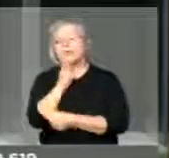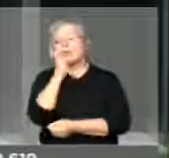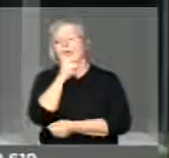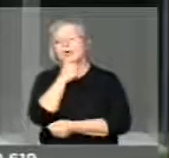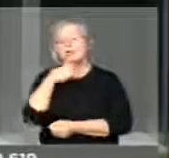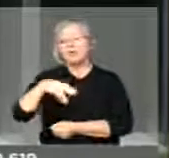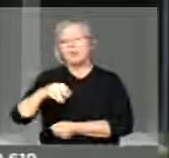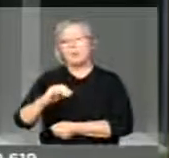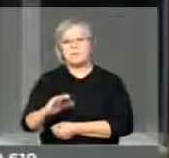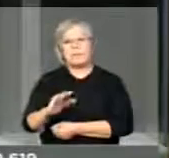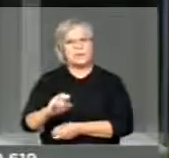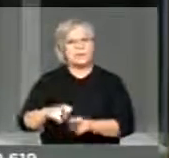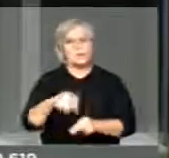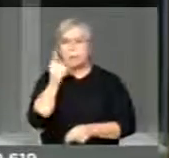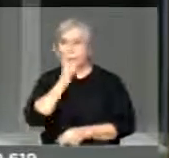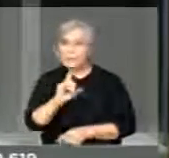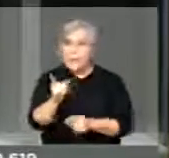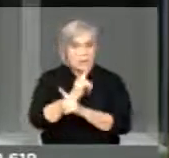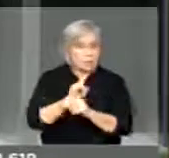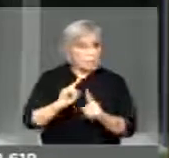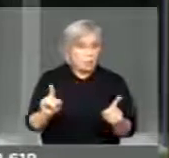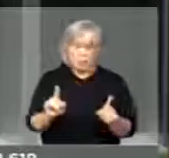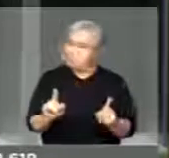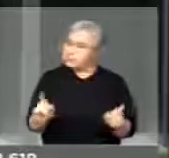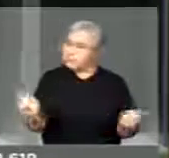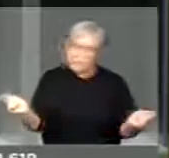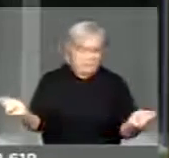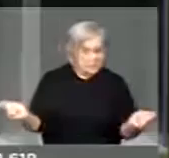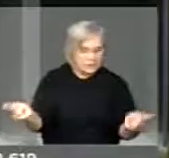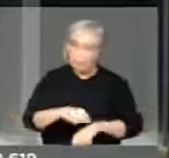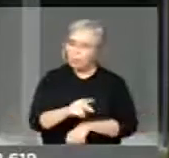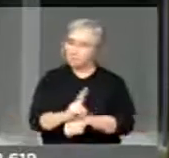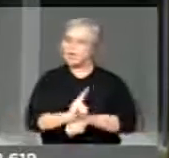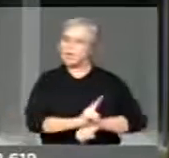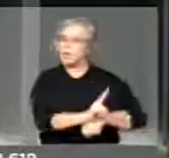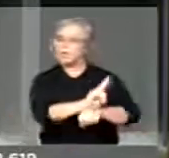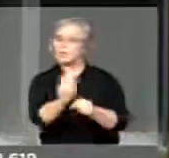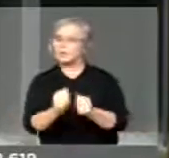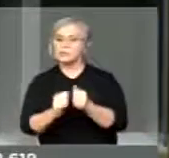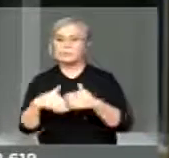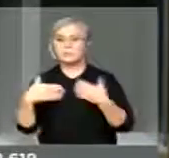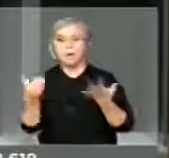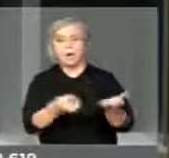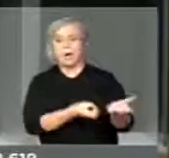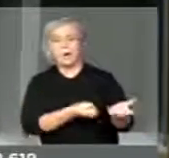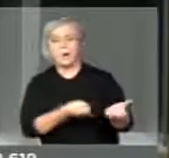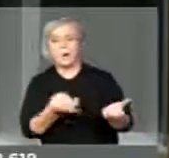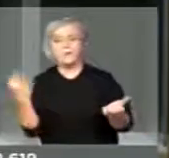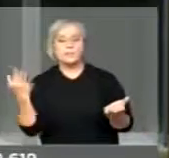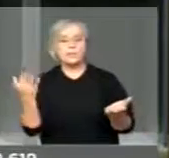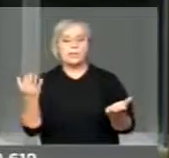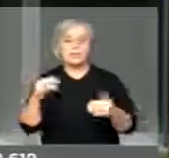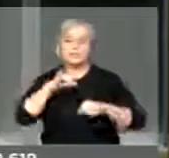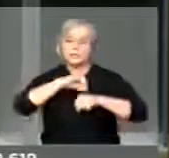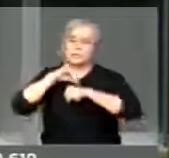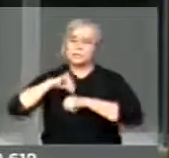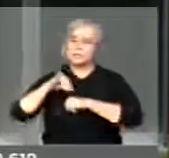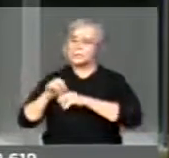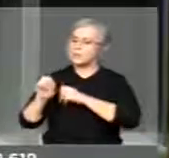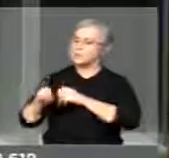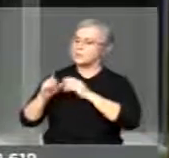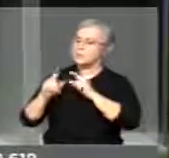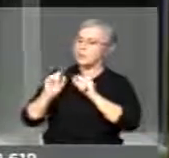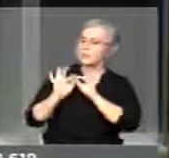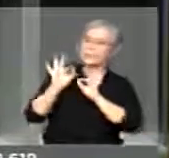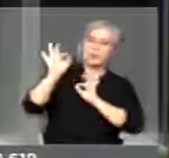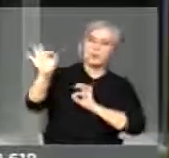que não tem condições nem capacidade de supervisionar essa quantidade de unidades de ensino à distância